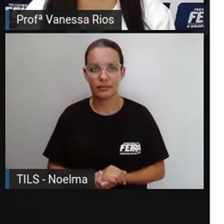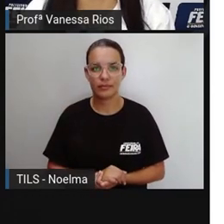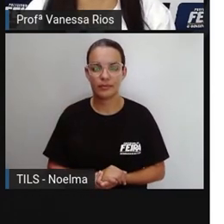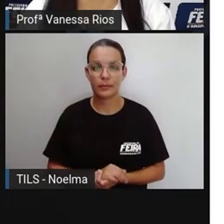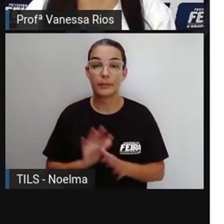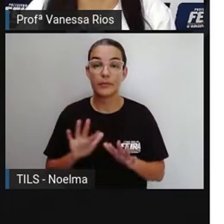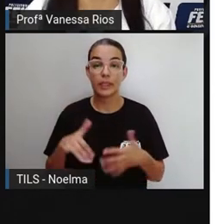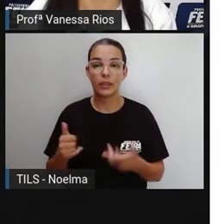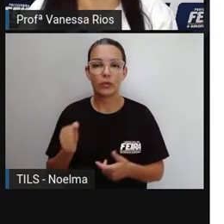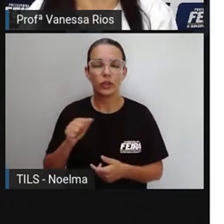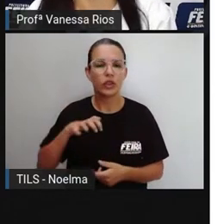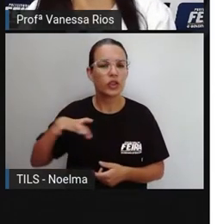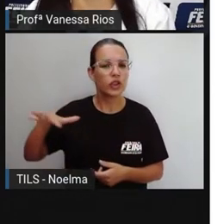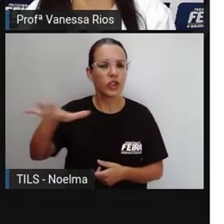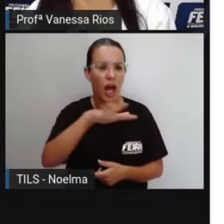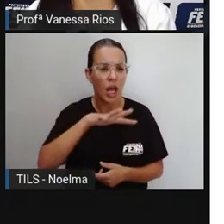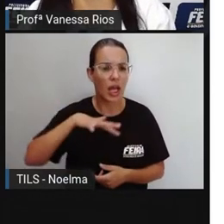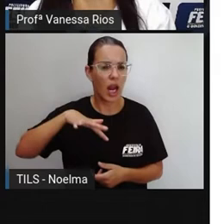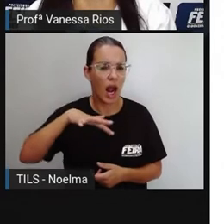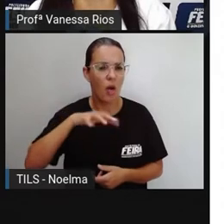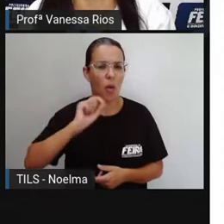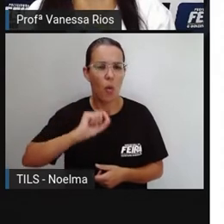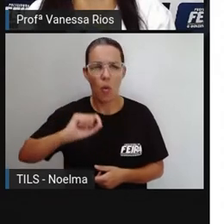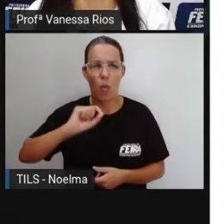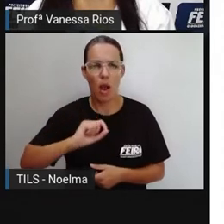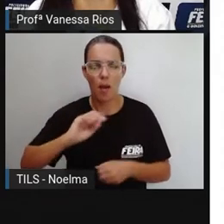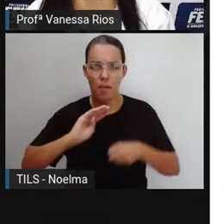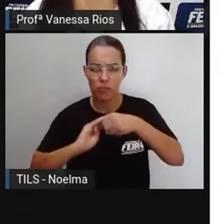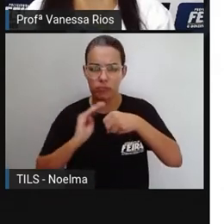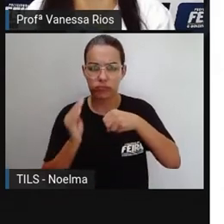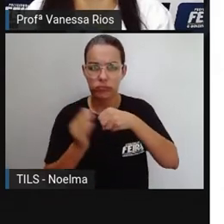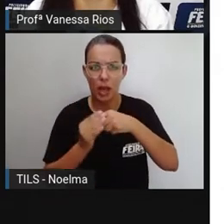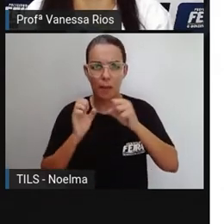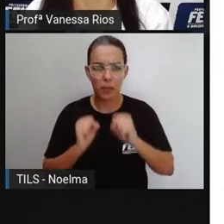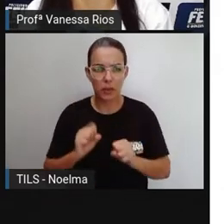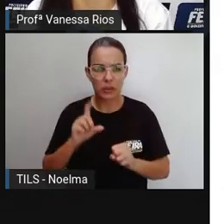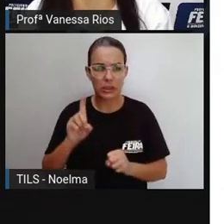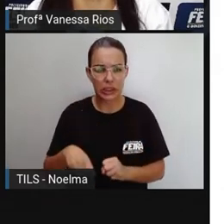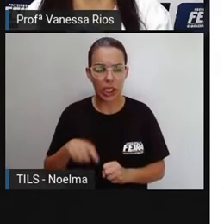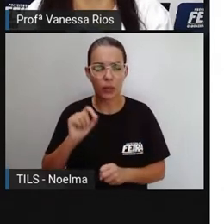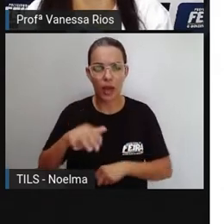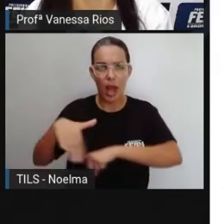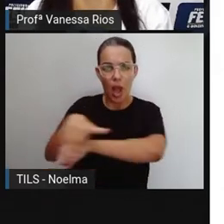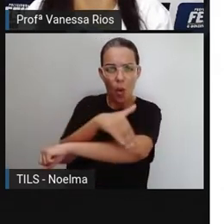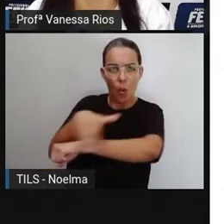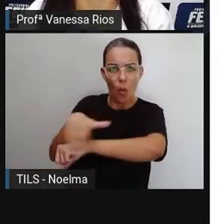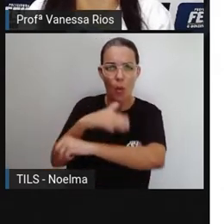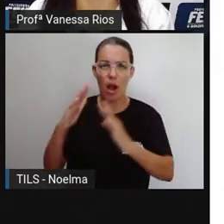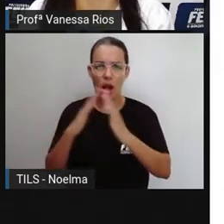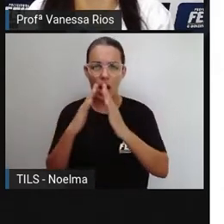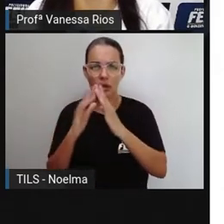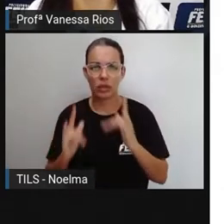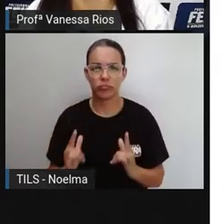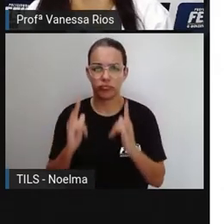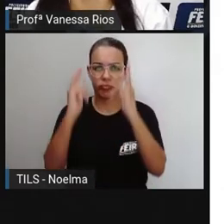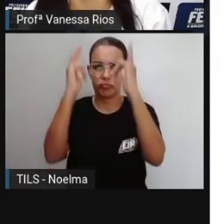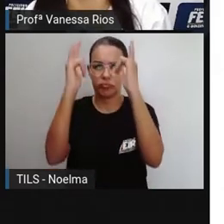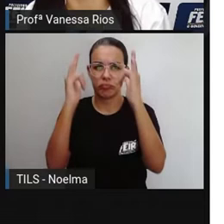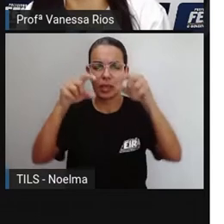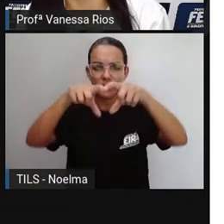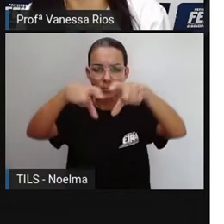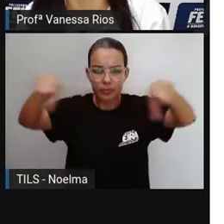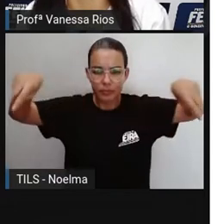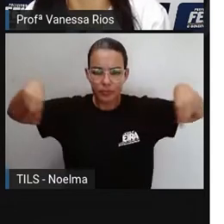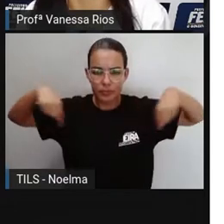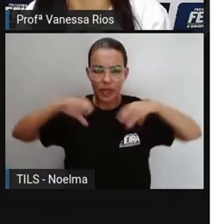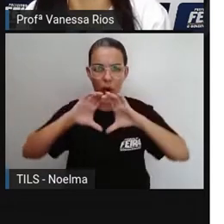E aí, de forma geral, os bairros podem ser constituídos por ruas, por casas, por edifícios, condomínios,